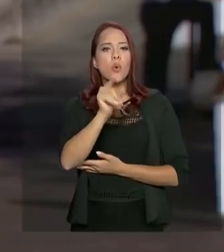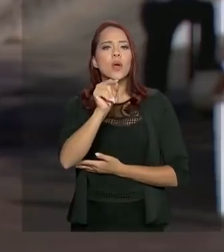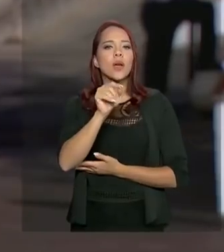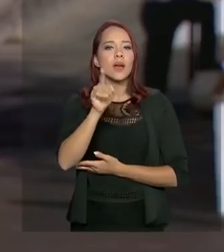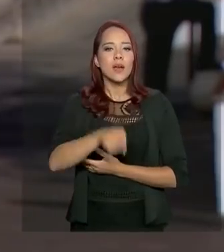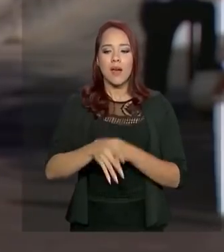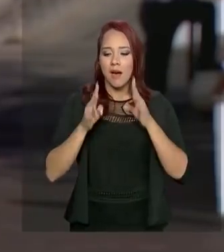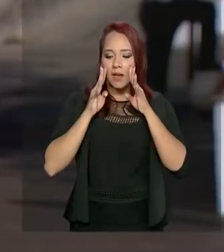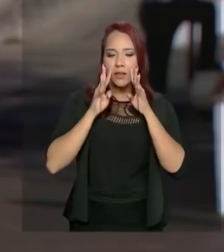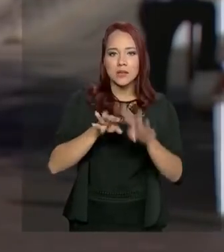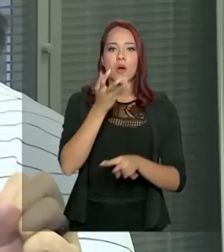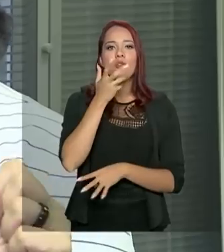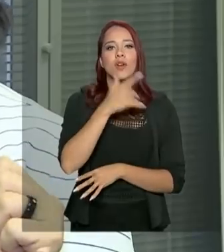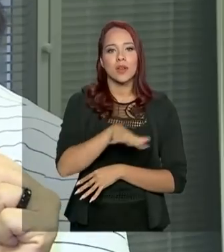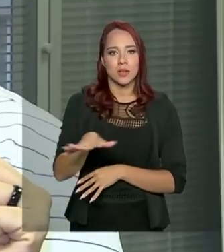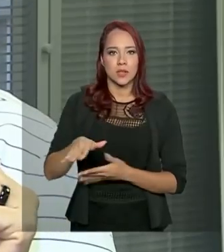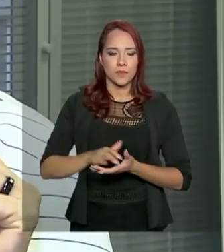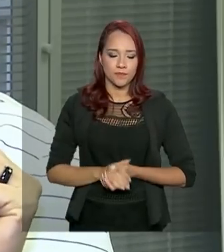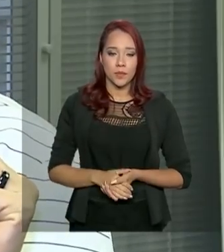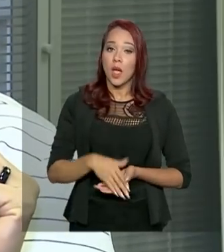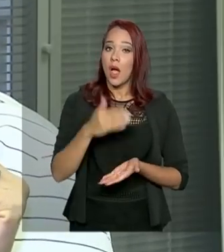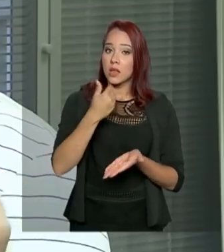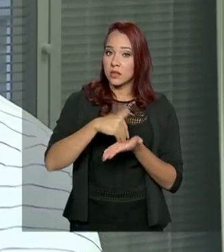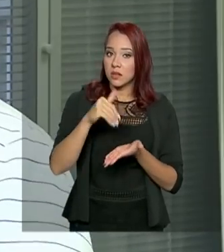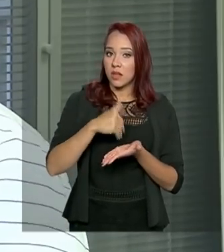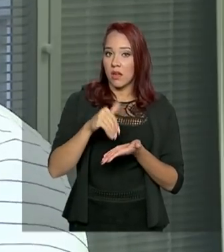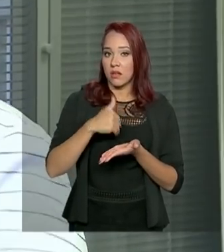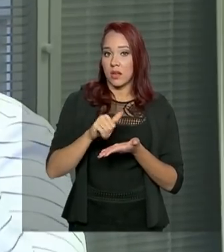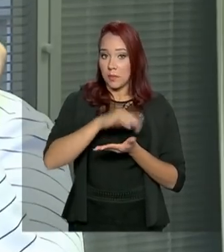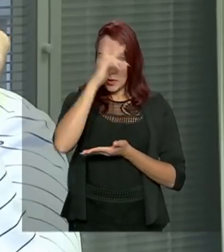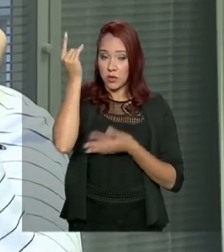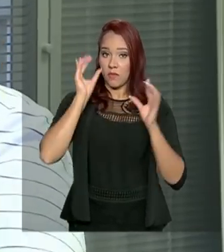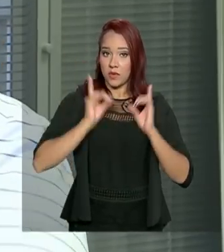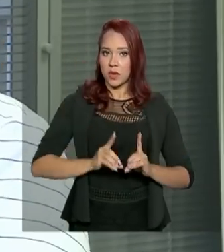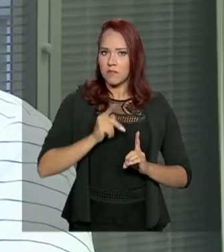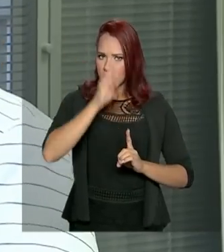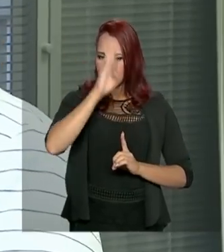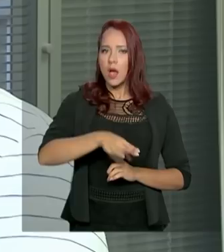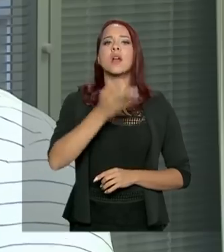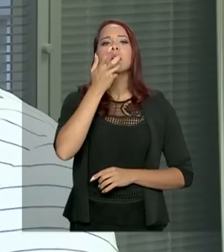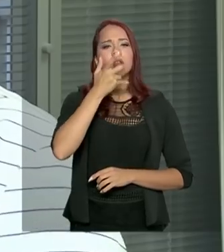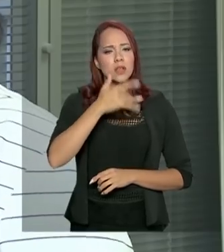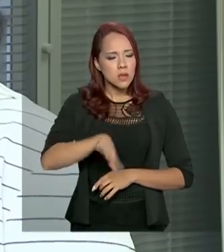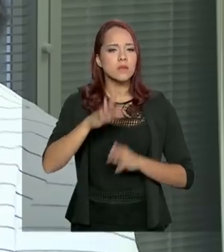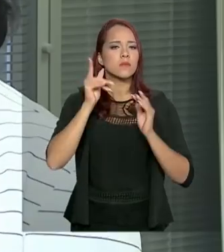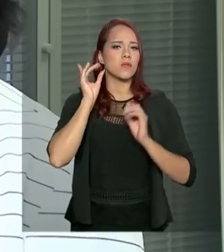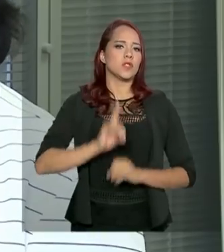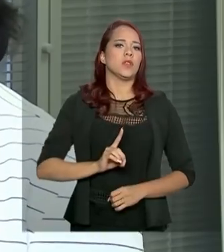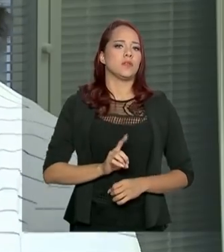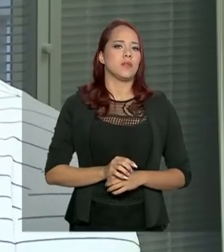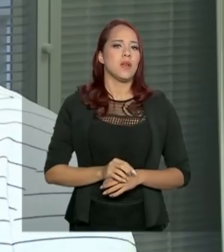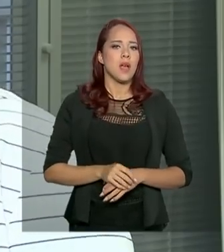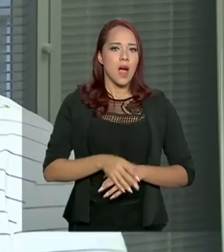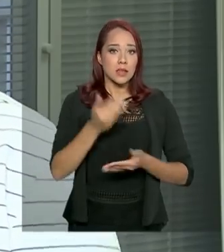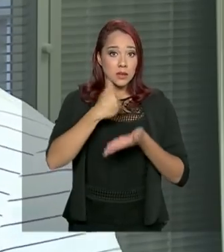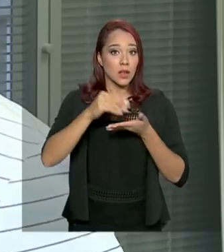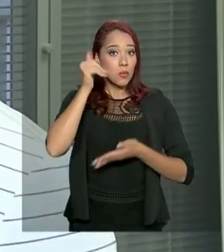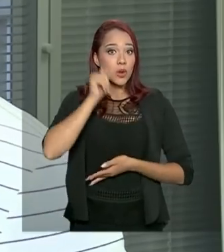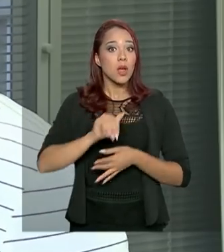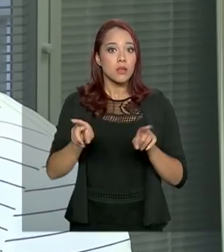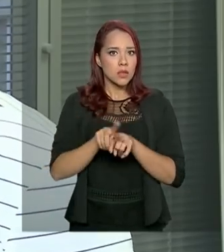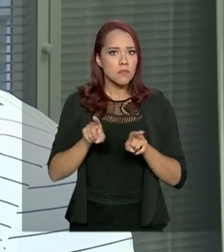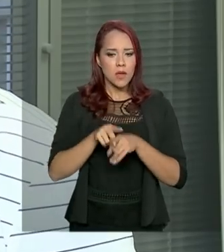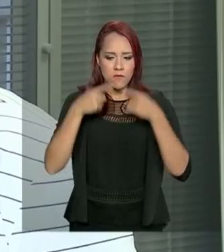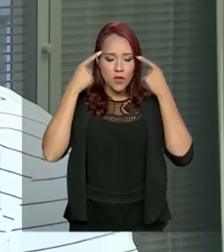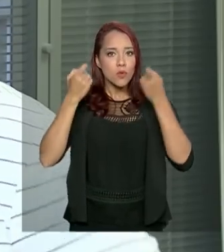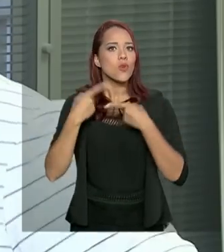ser atender a infância. A Secretaria da Pessoa com Deficiência vai priorizar a criança com deficiência. A Secretaria da Mulher vai trabalhar a violência